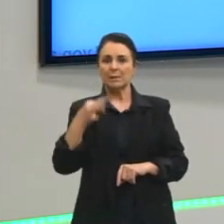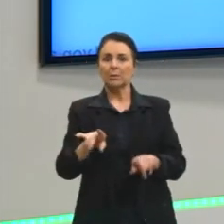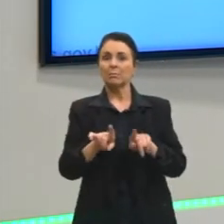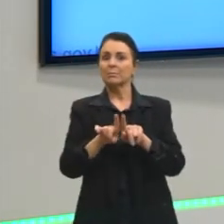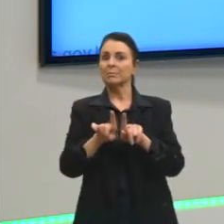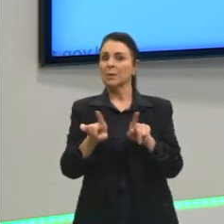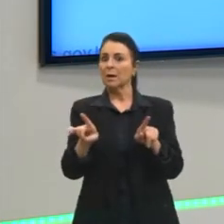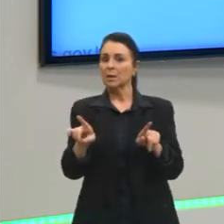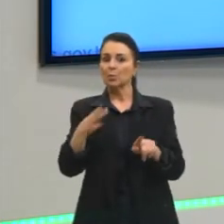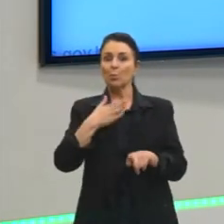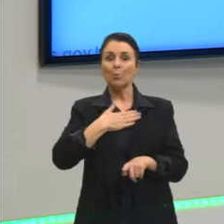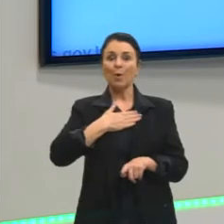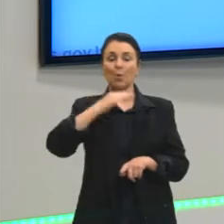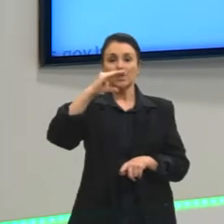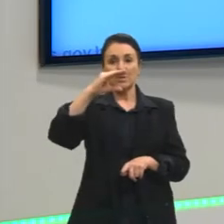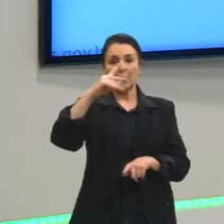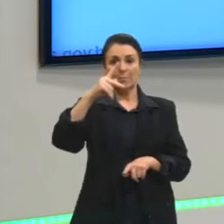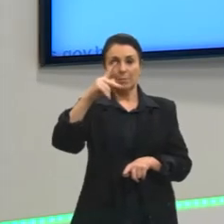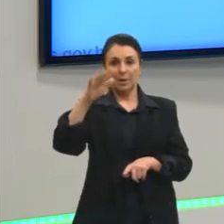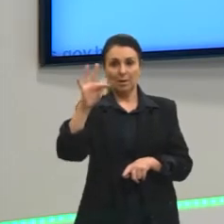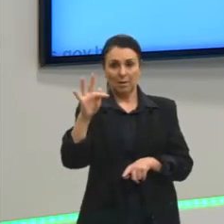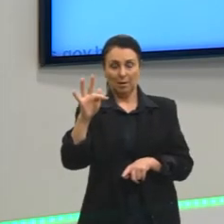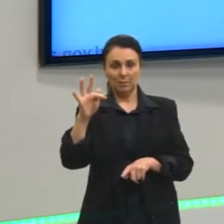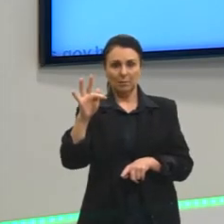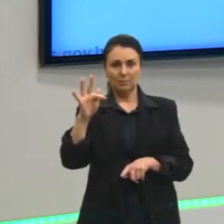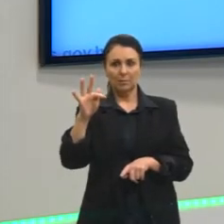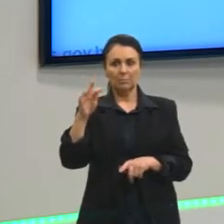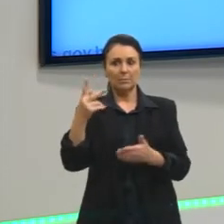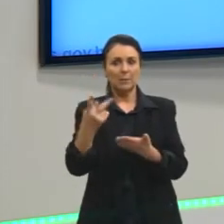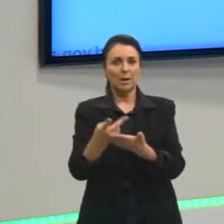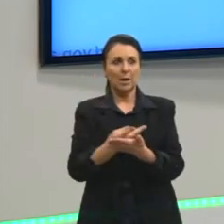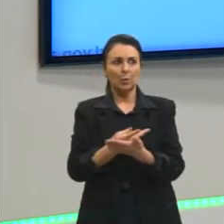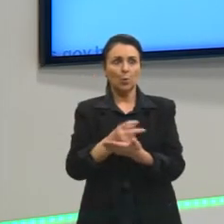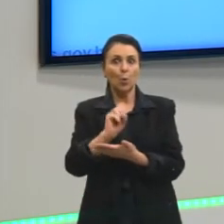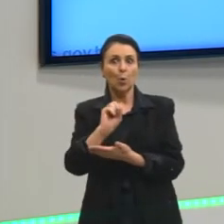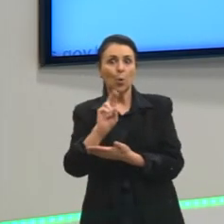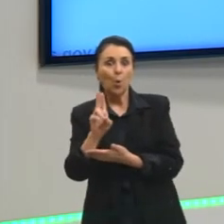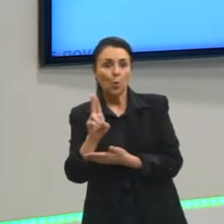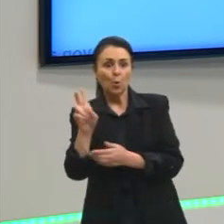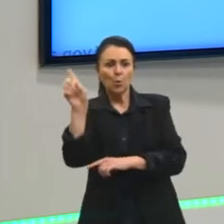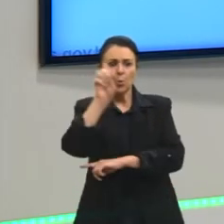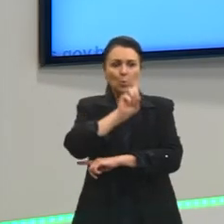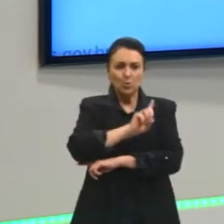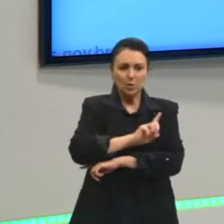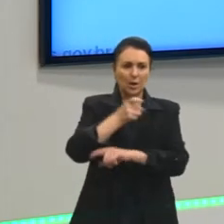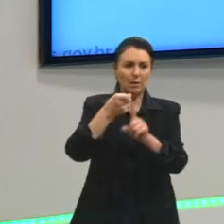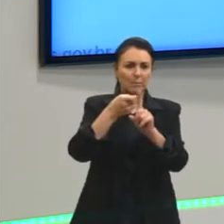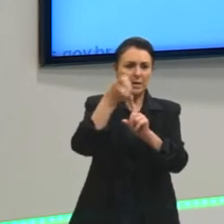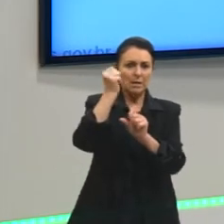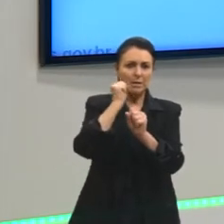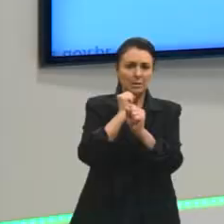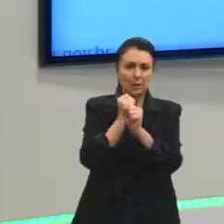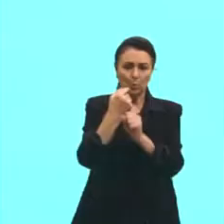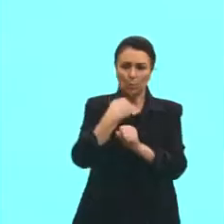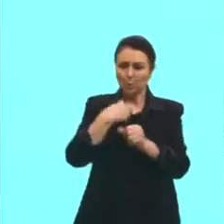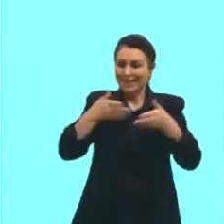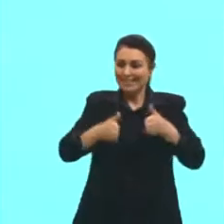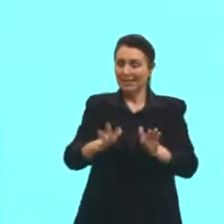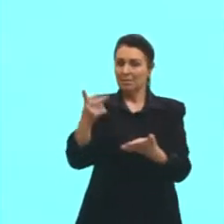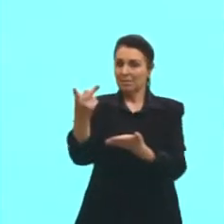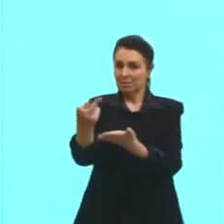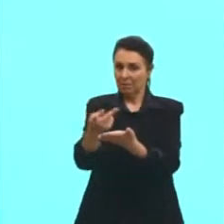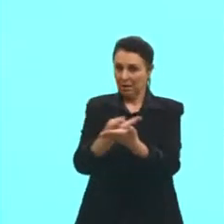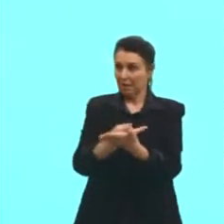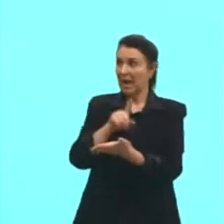porém, o meu CPF, ou minha data de nascimento, está errada aqui. Pode acontecer. E aí ele vai realizar